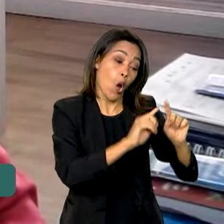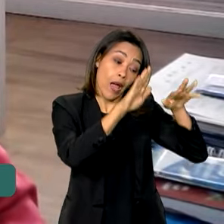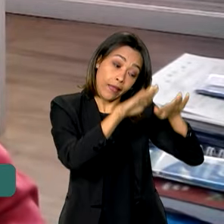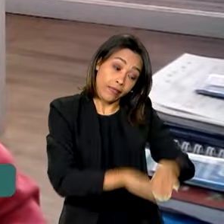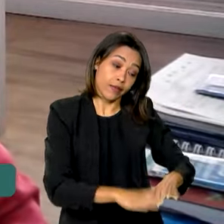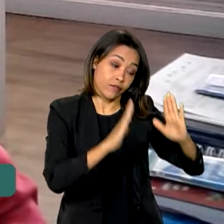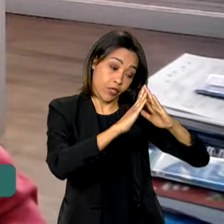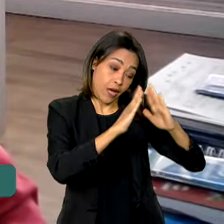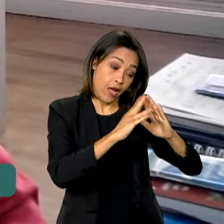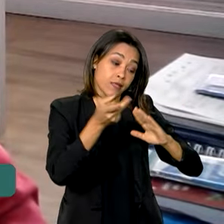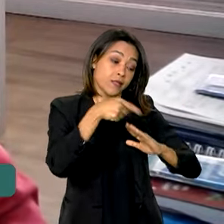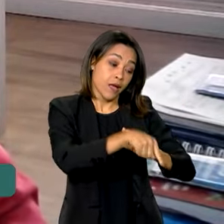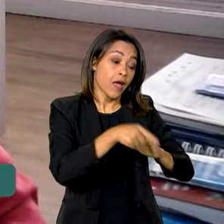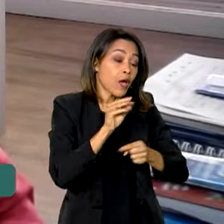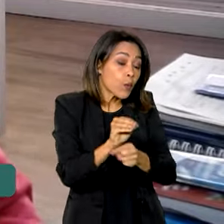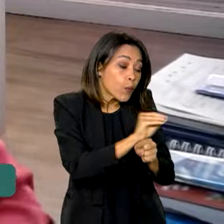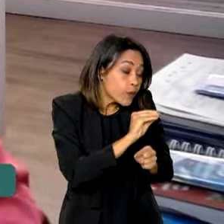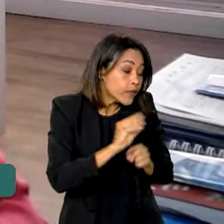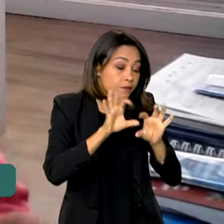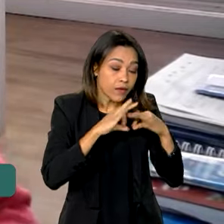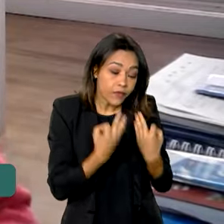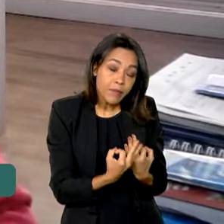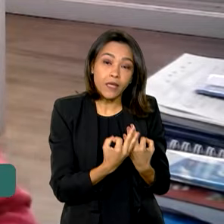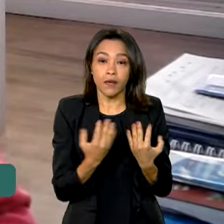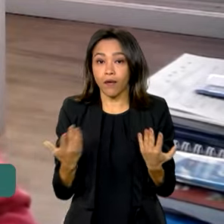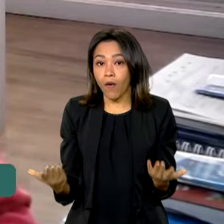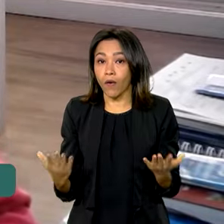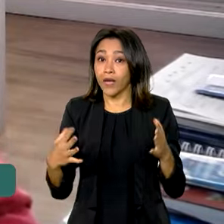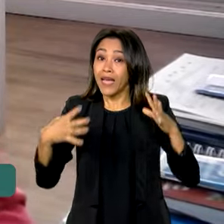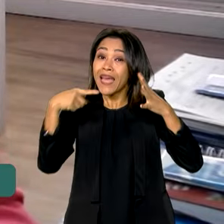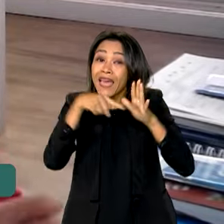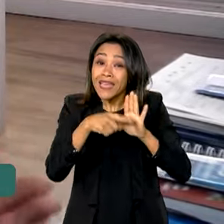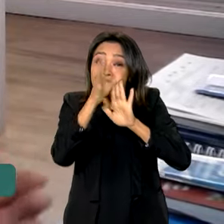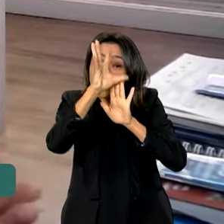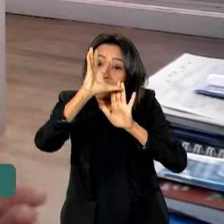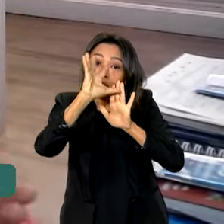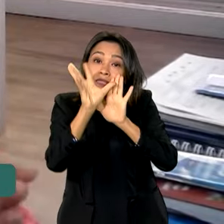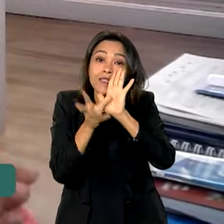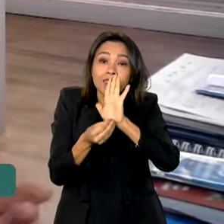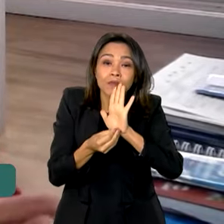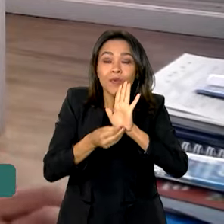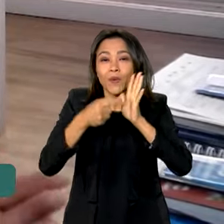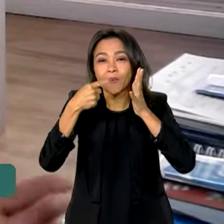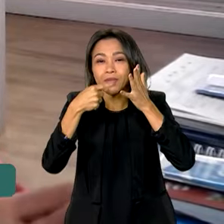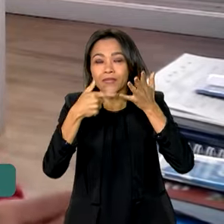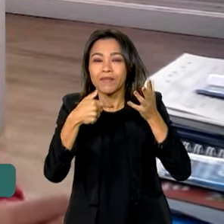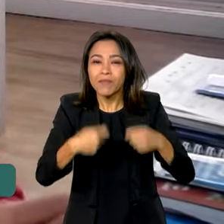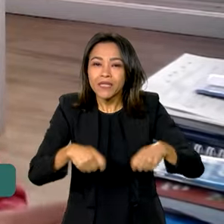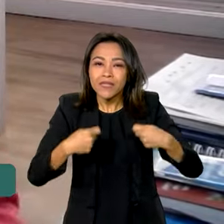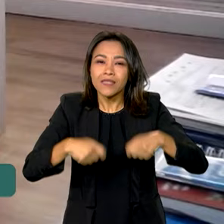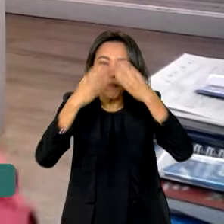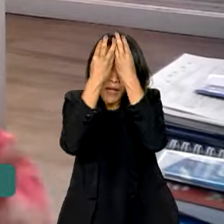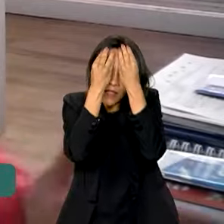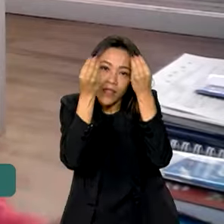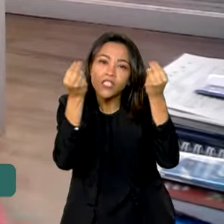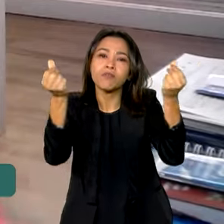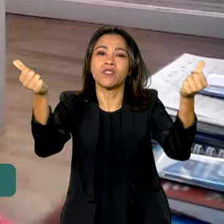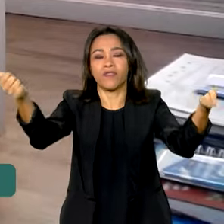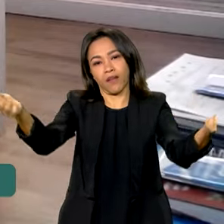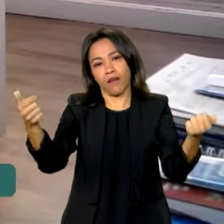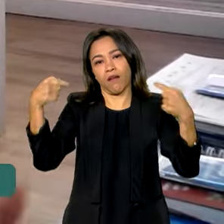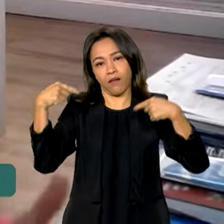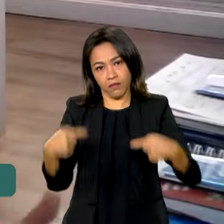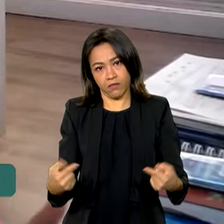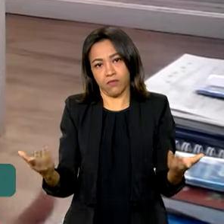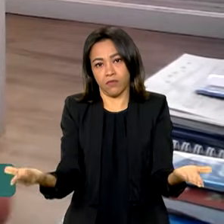aqui dentro de casa, é cuidando da família. Então, esses símbolos, a gente também tem que começar a desconstruir para a gente,